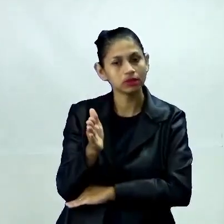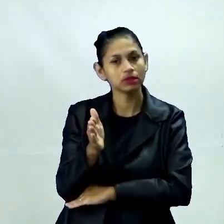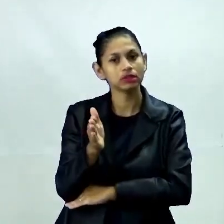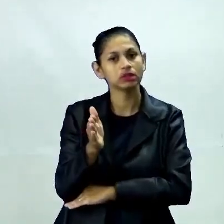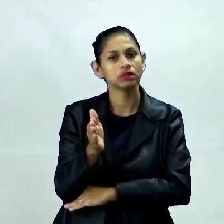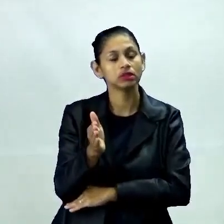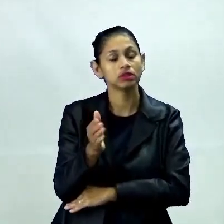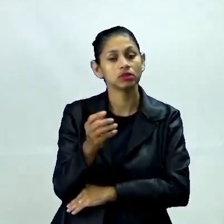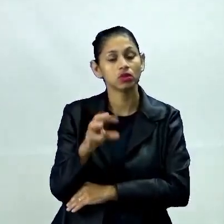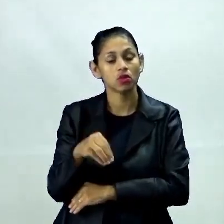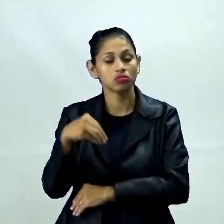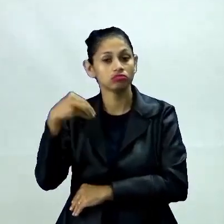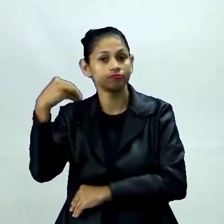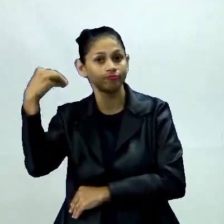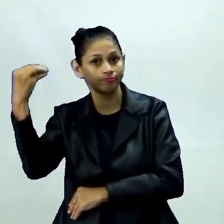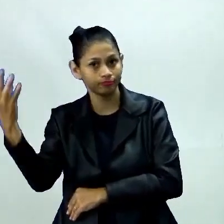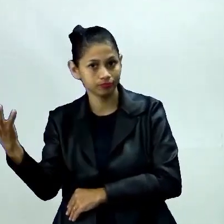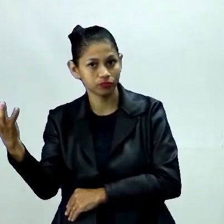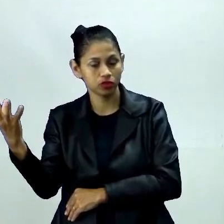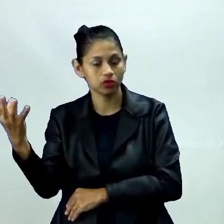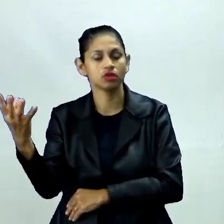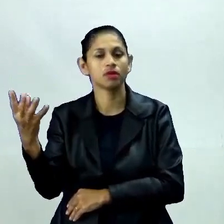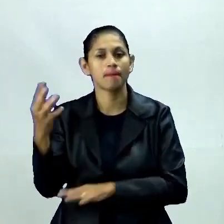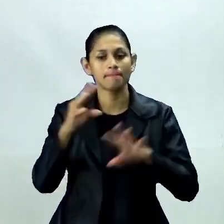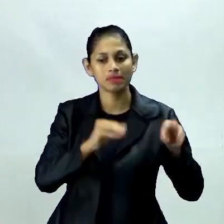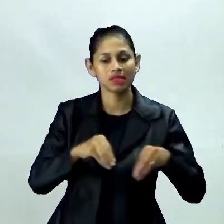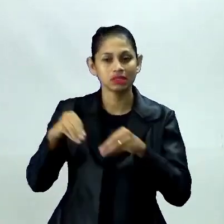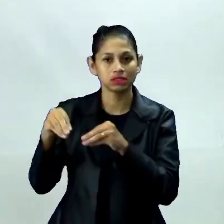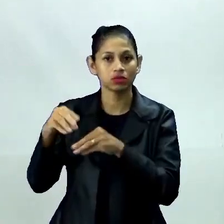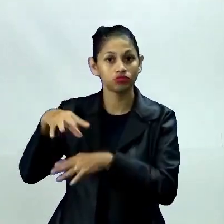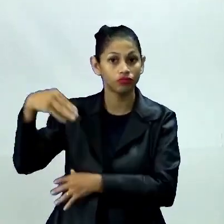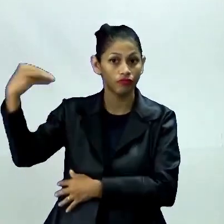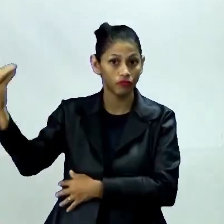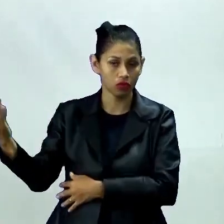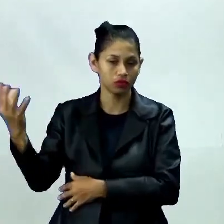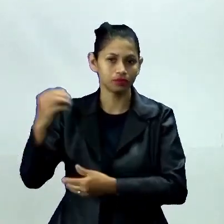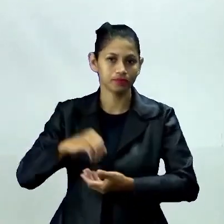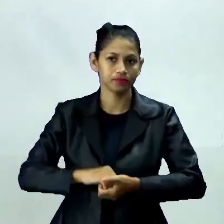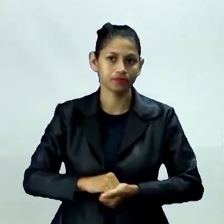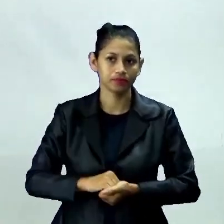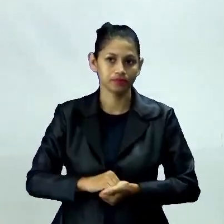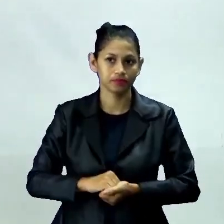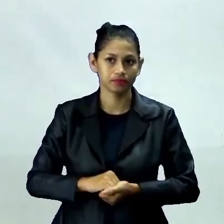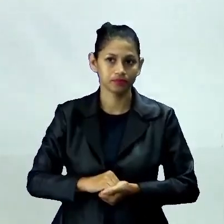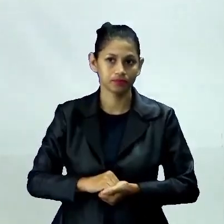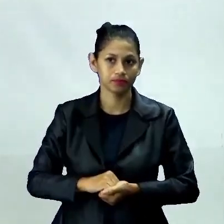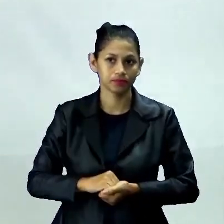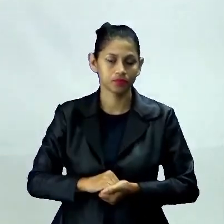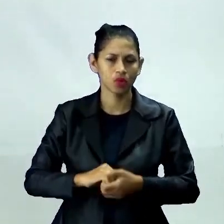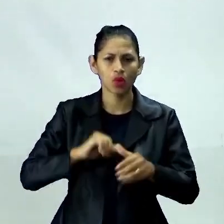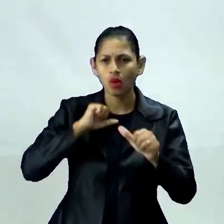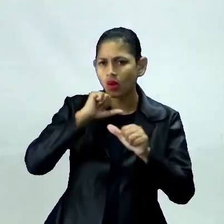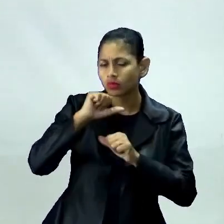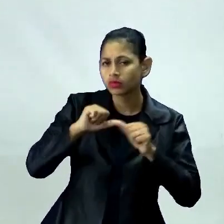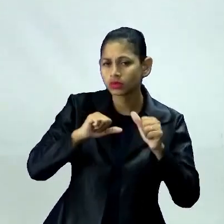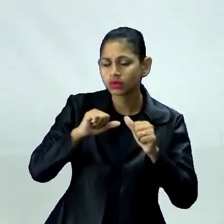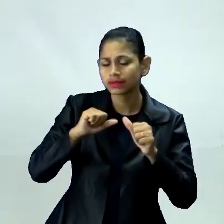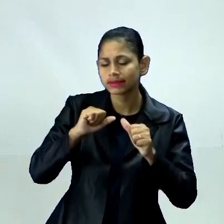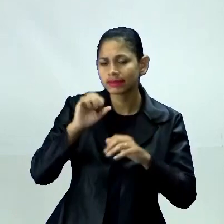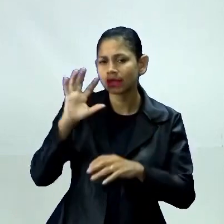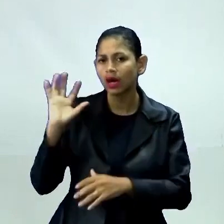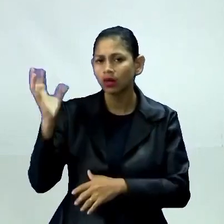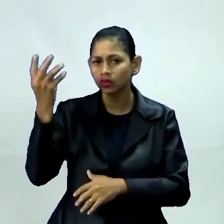saio de dentro do meu país e vou para o outro. Mas a migração interna, quando essas mudanças acontecem aqui dentro.